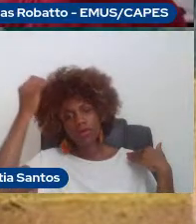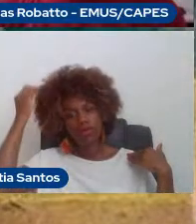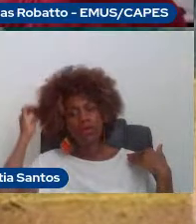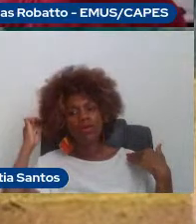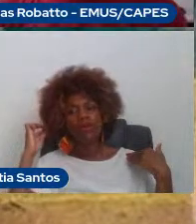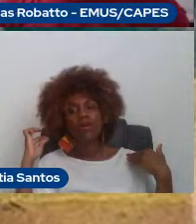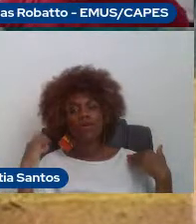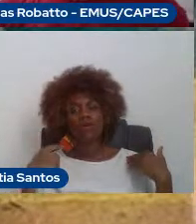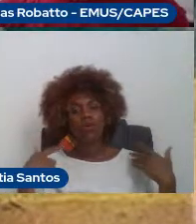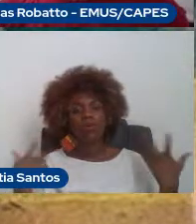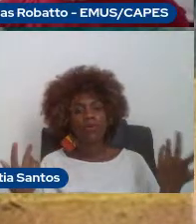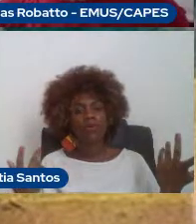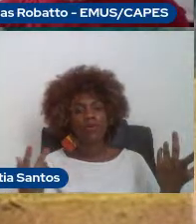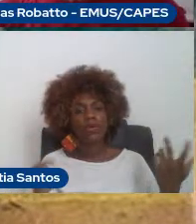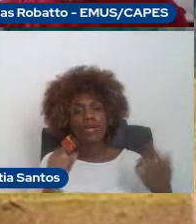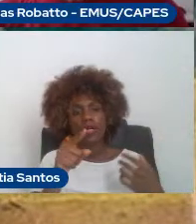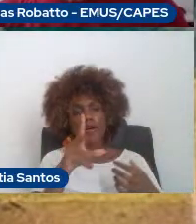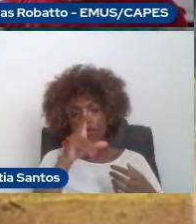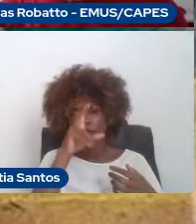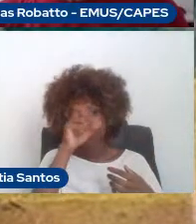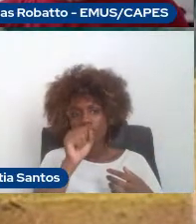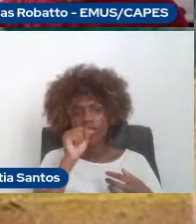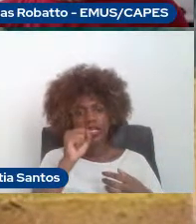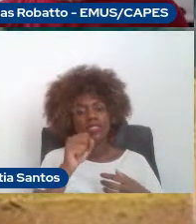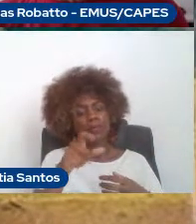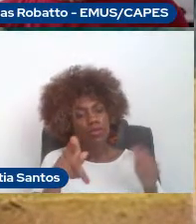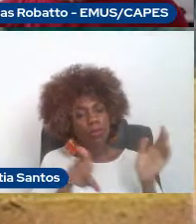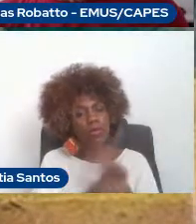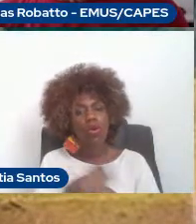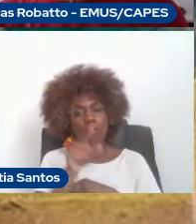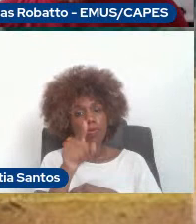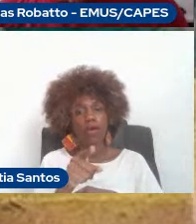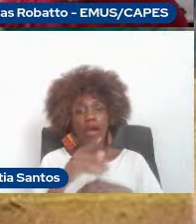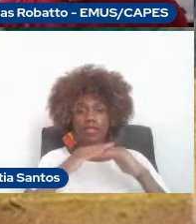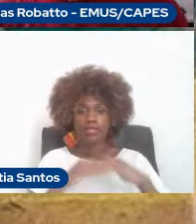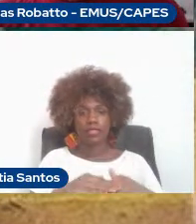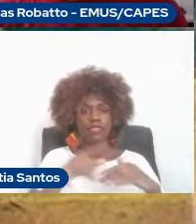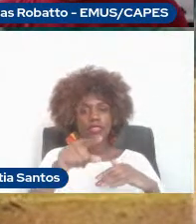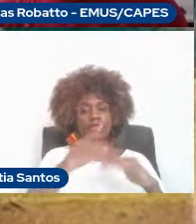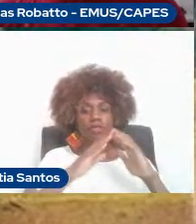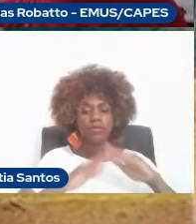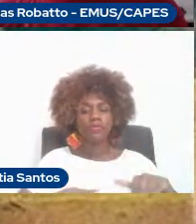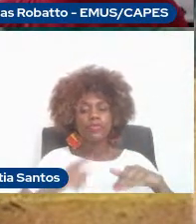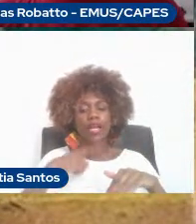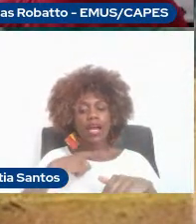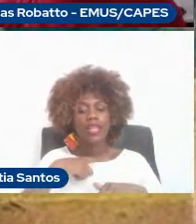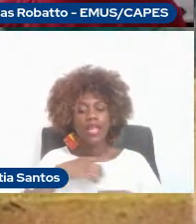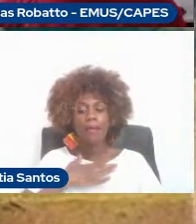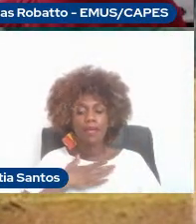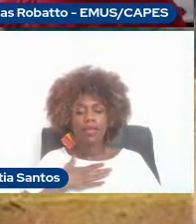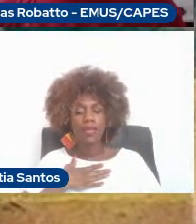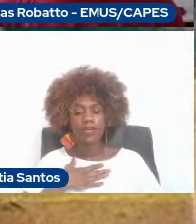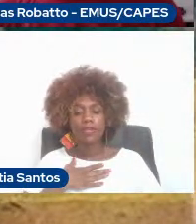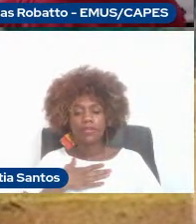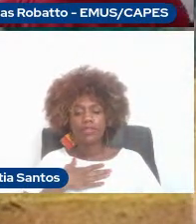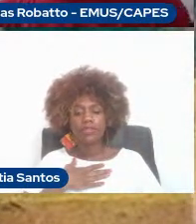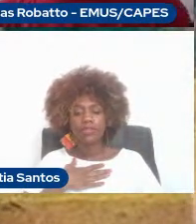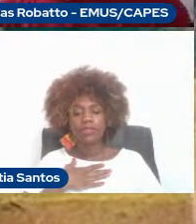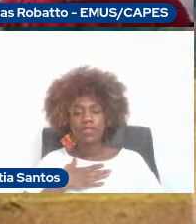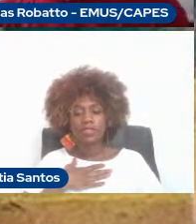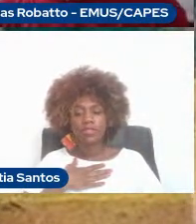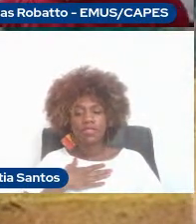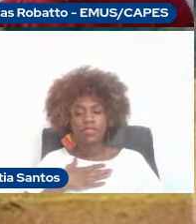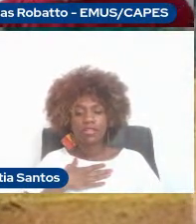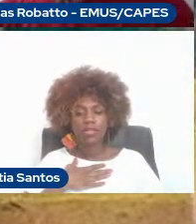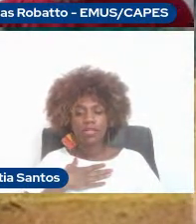e com fortalecimento dessa musculatura, porque ela é, no meu caso, como eu disse, o